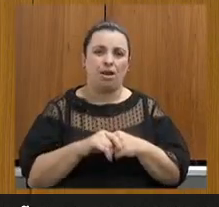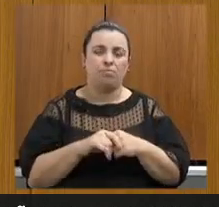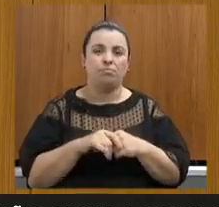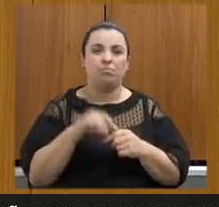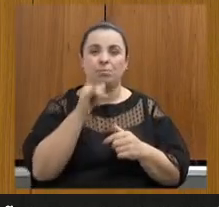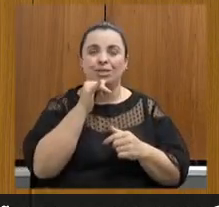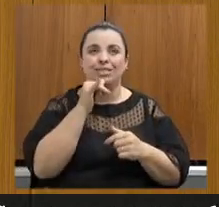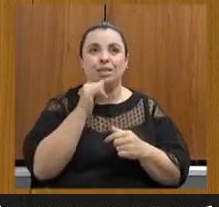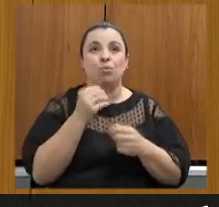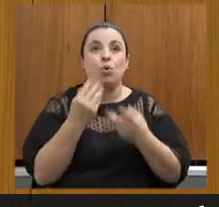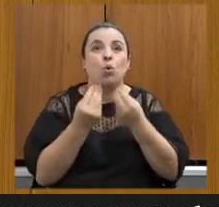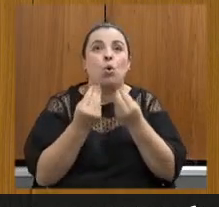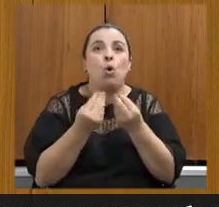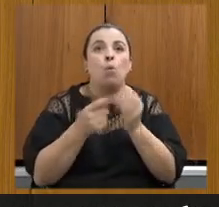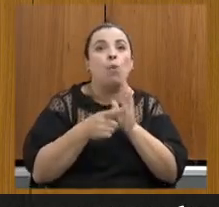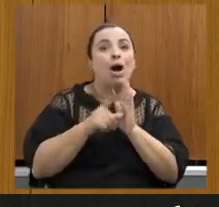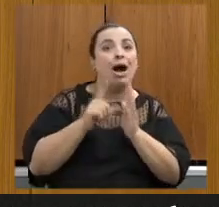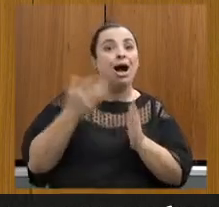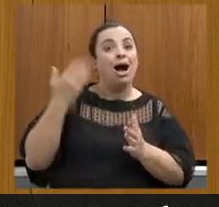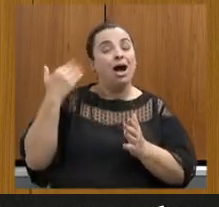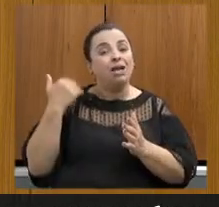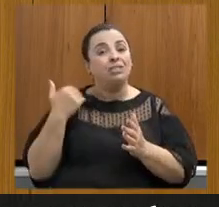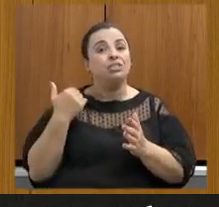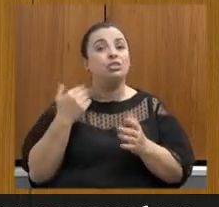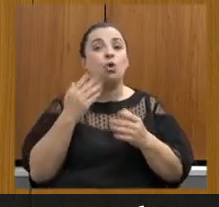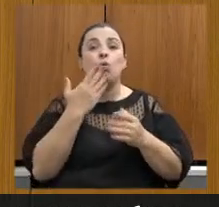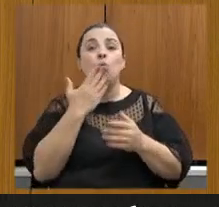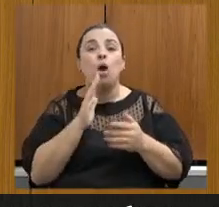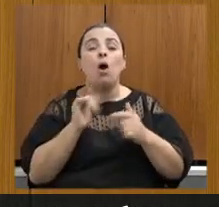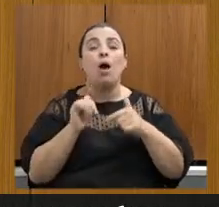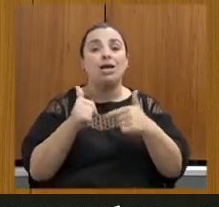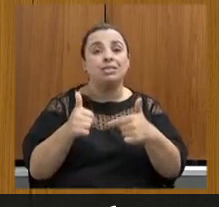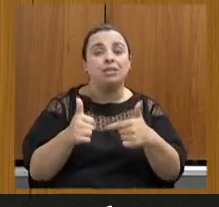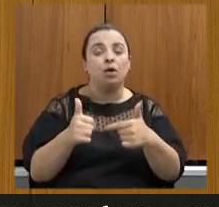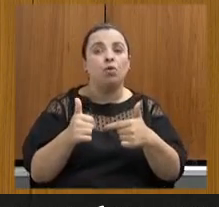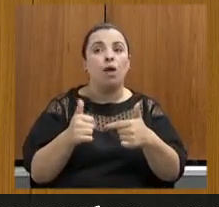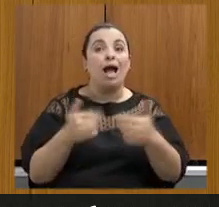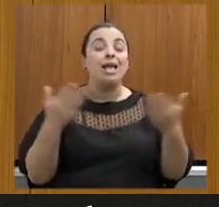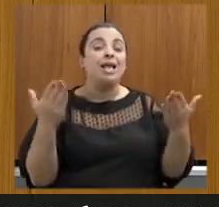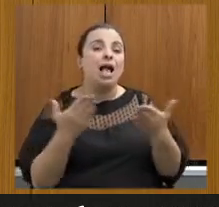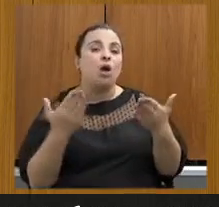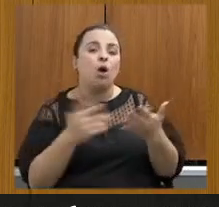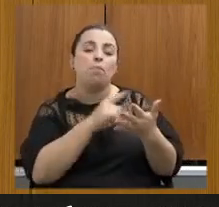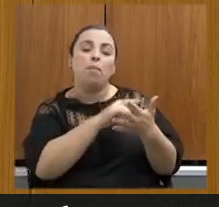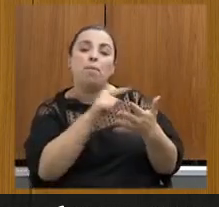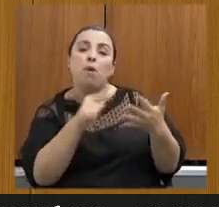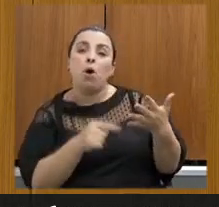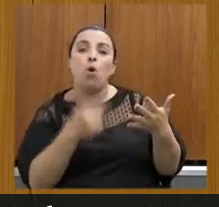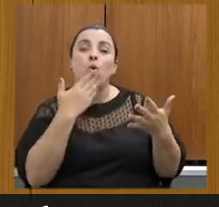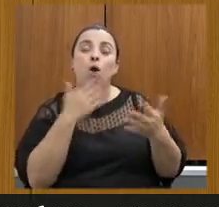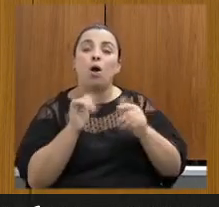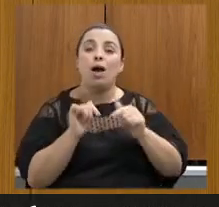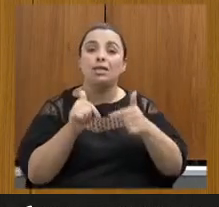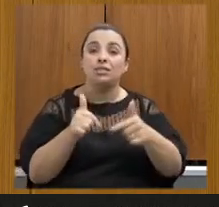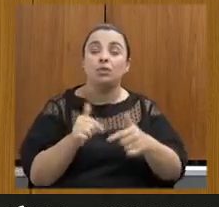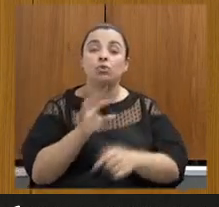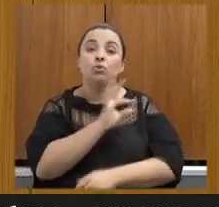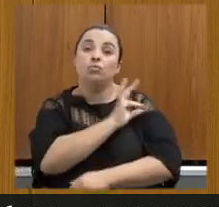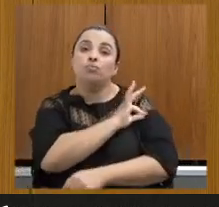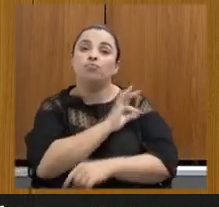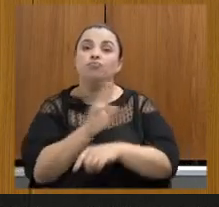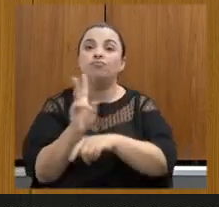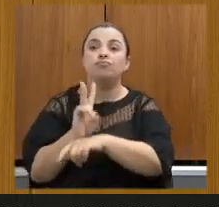antes qual era o grau quais as ações que tínhamos e agora o que temos de ação com relação a fiscalização